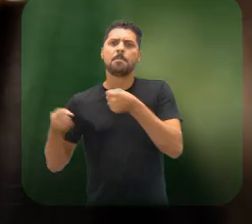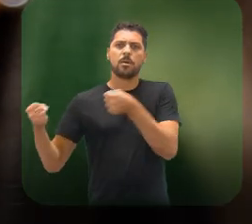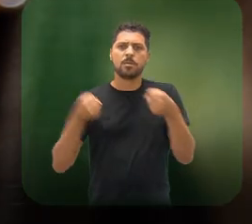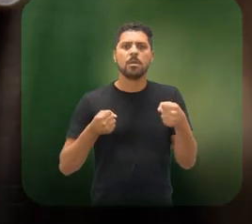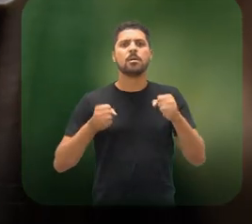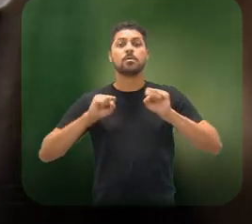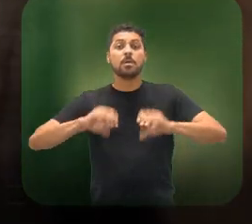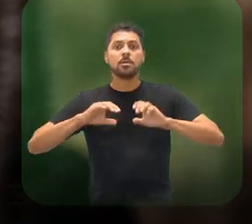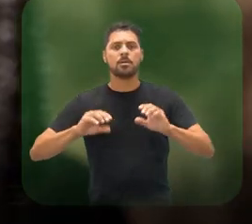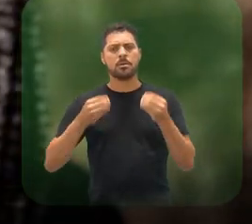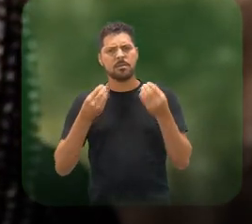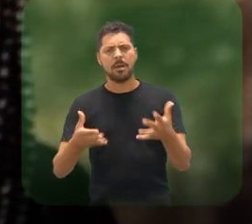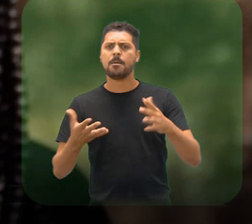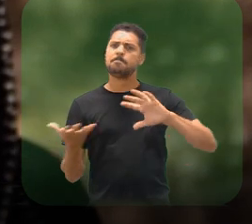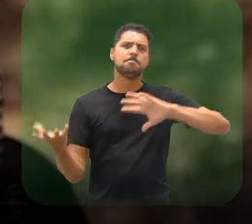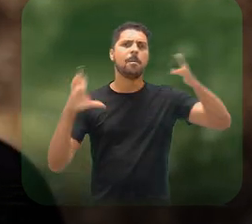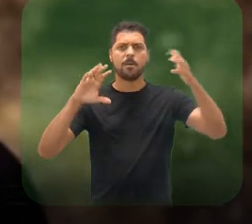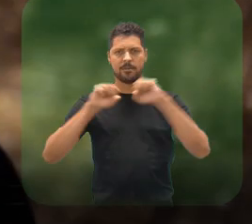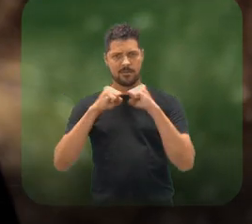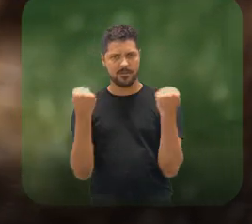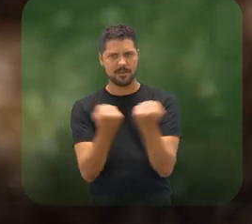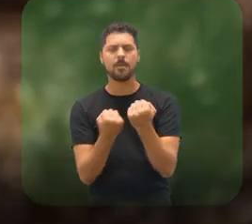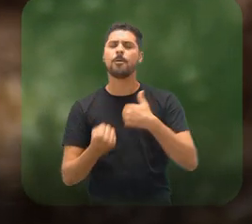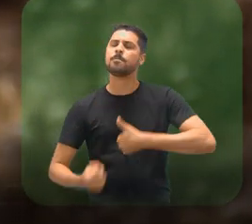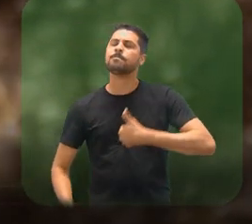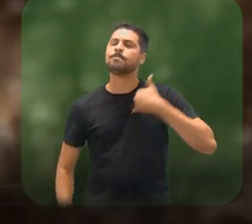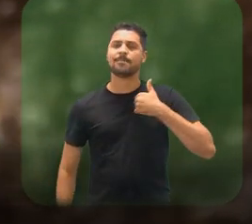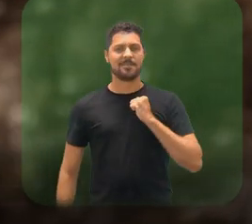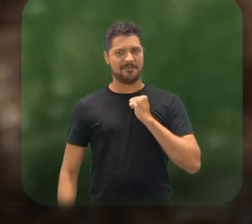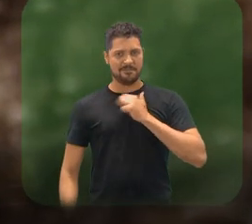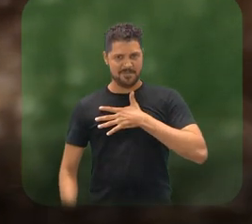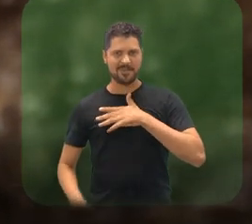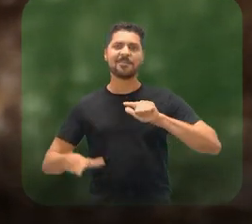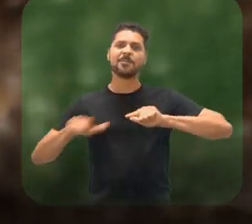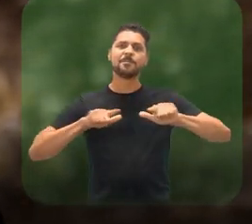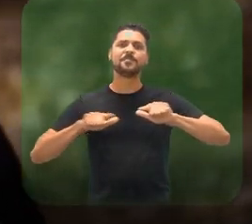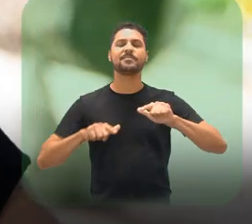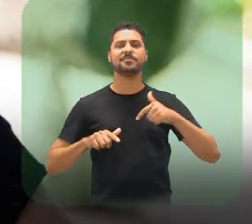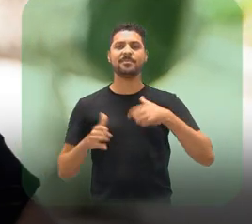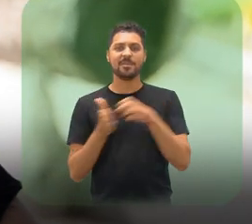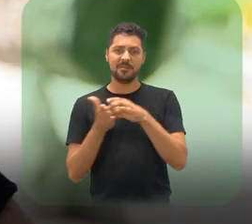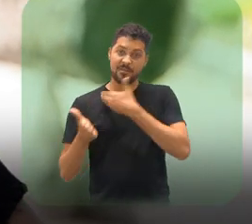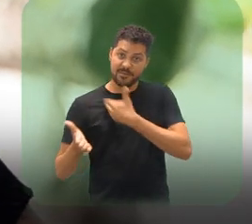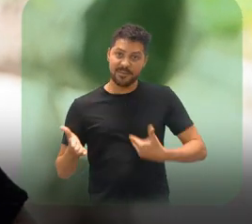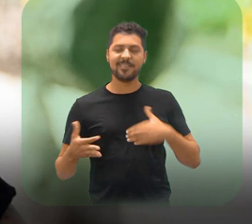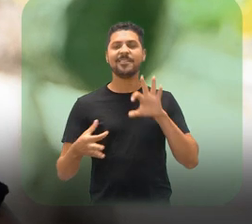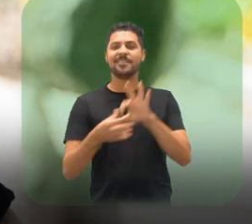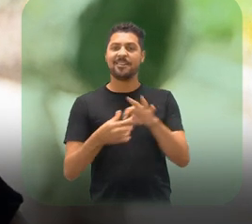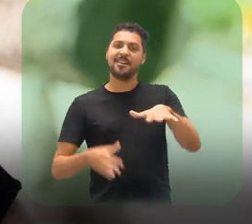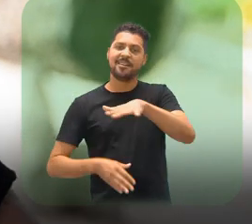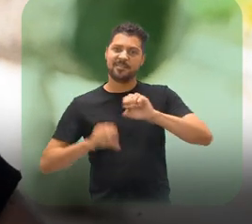tem de, por meio da educação, provocar mudanças, né? Então, eu sou IFPE com muito orgulho e sou